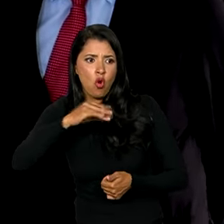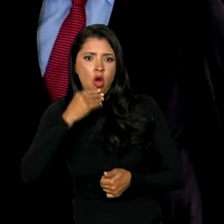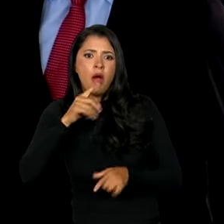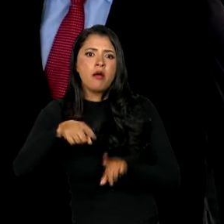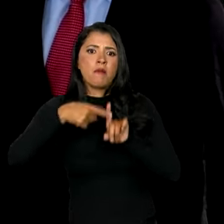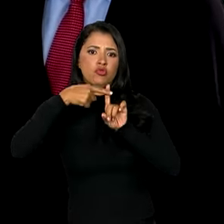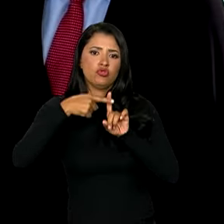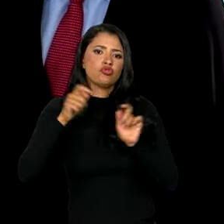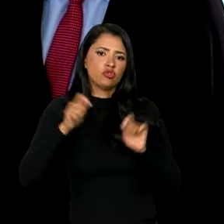essas pessoas. Obrigado. Obrigado. Obrigado.